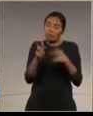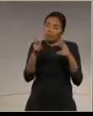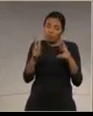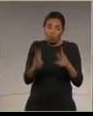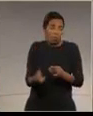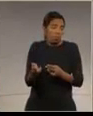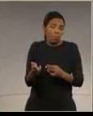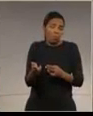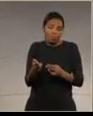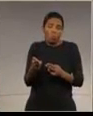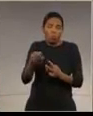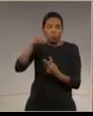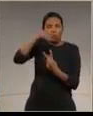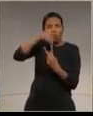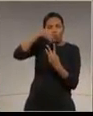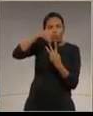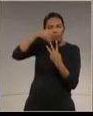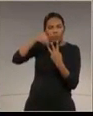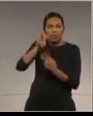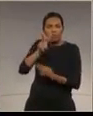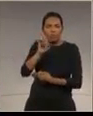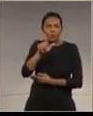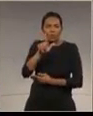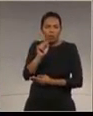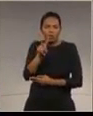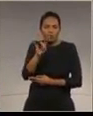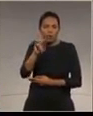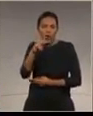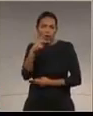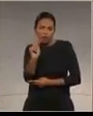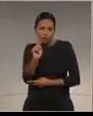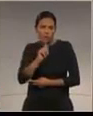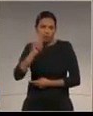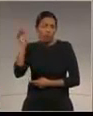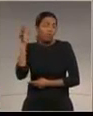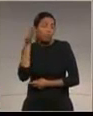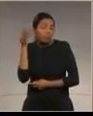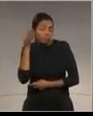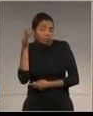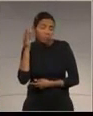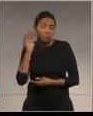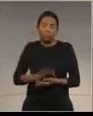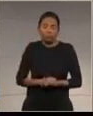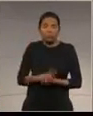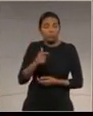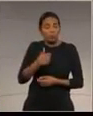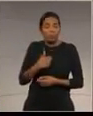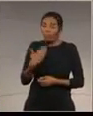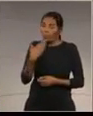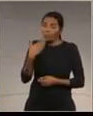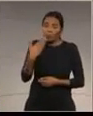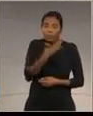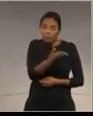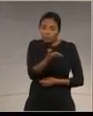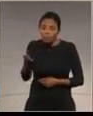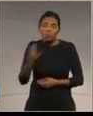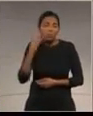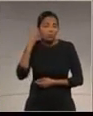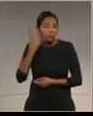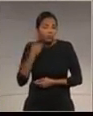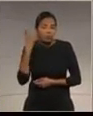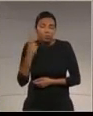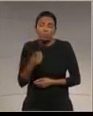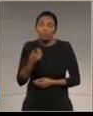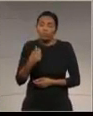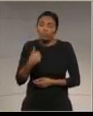Parque Estadual de Vila Velha. Exposta motivação, senhores deputados, eu conclamo a todos os deputados para que